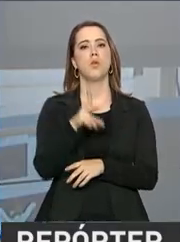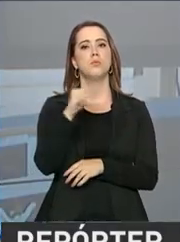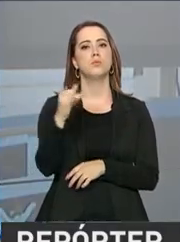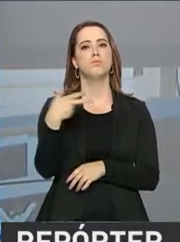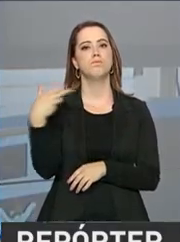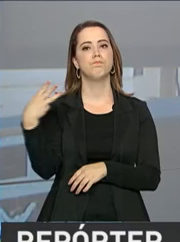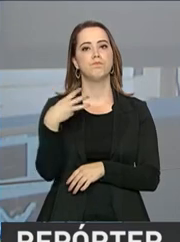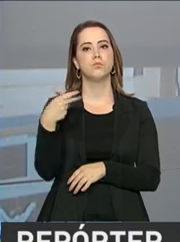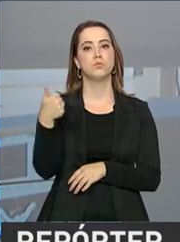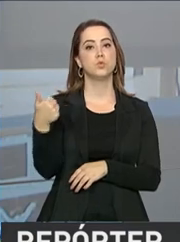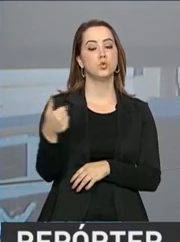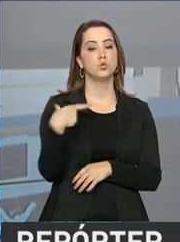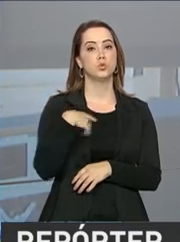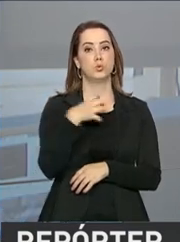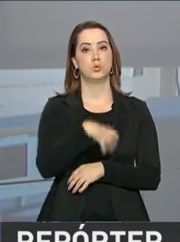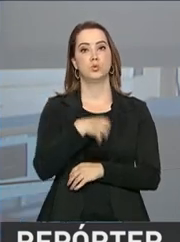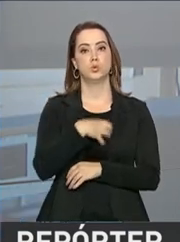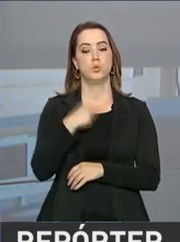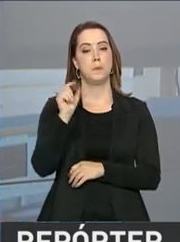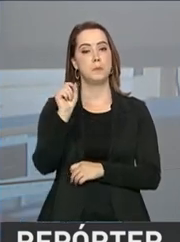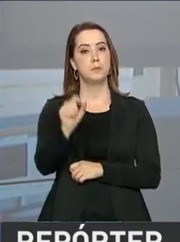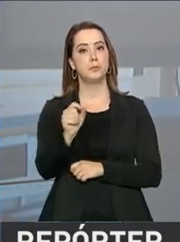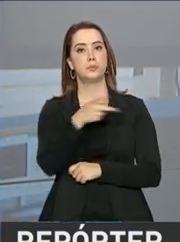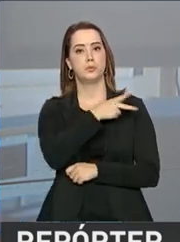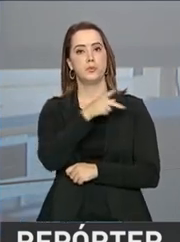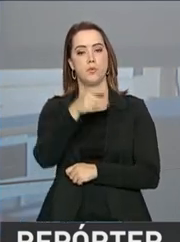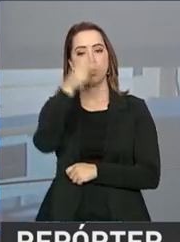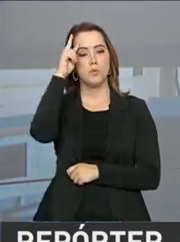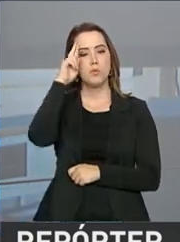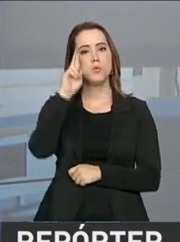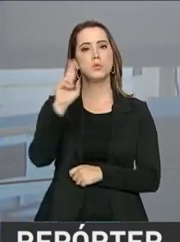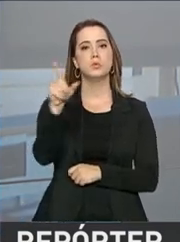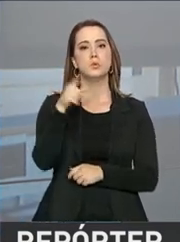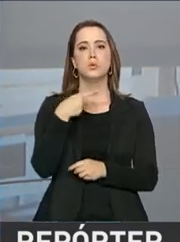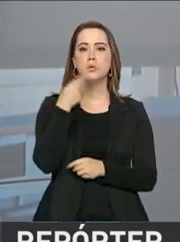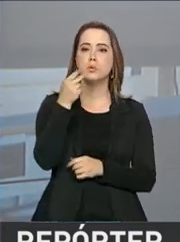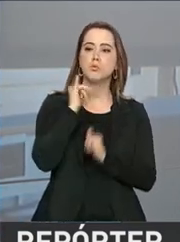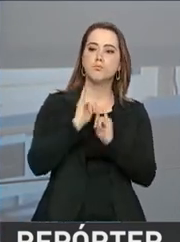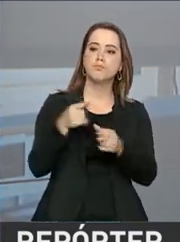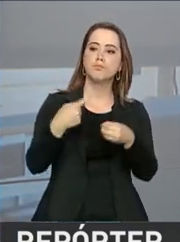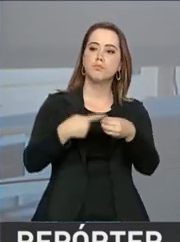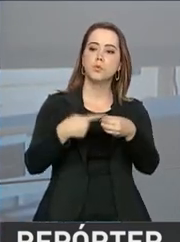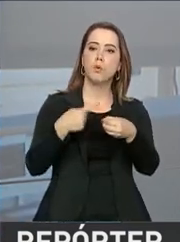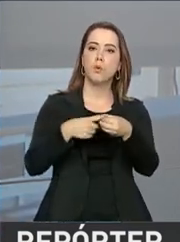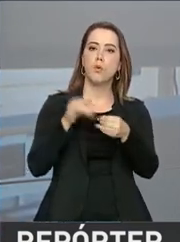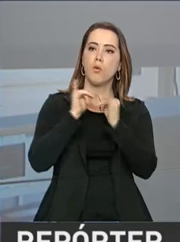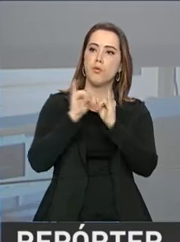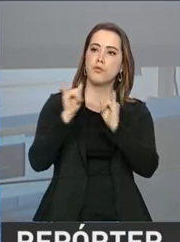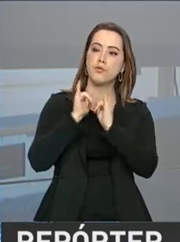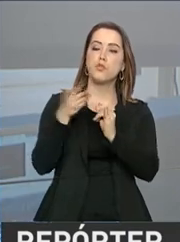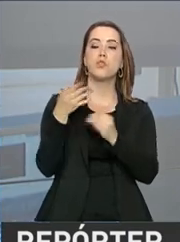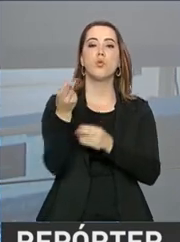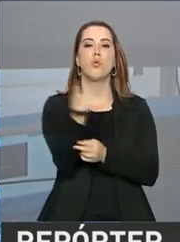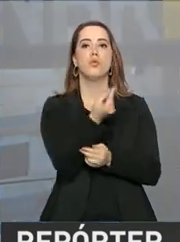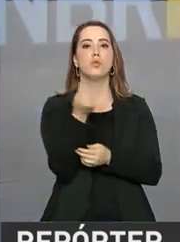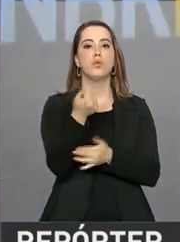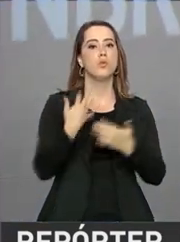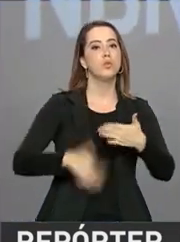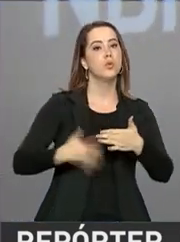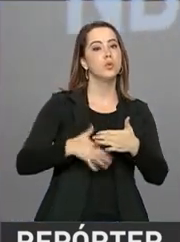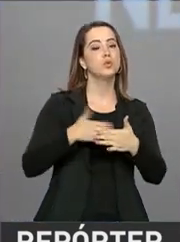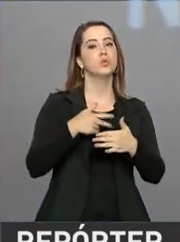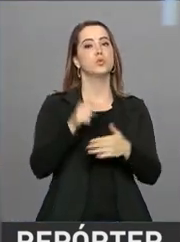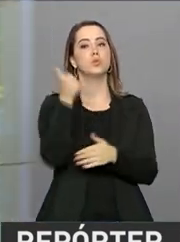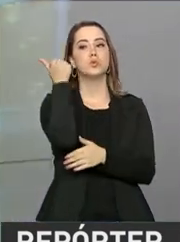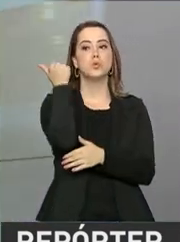de agosto o prazo para que gestores de estados e municípios informem os gastos que tiveram com o programa Bolsa Família. A repórter Natália Mello